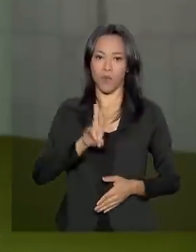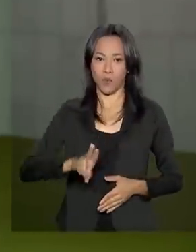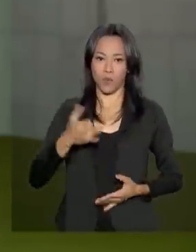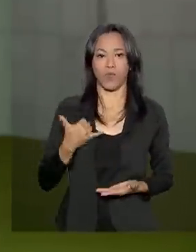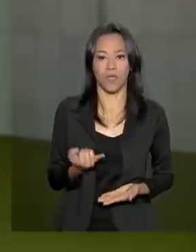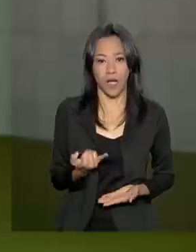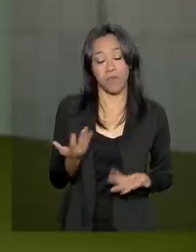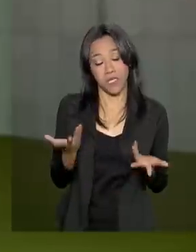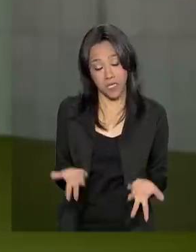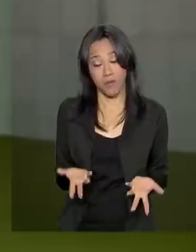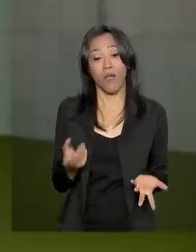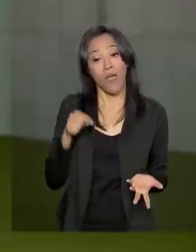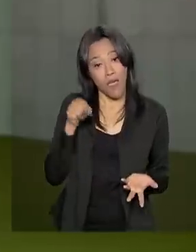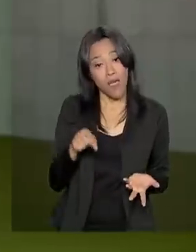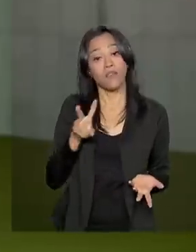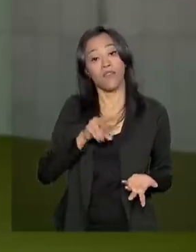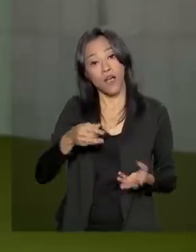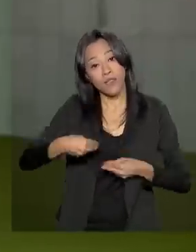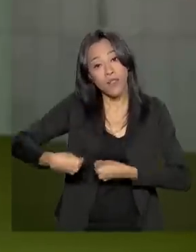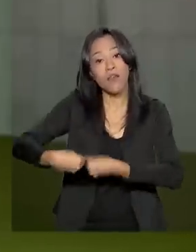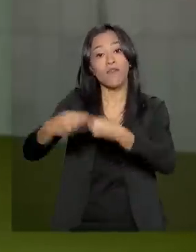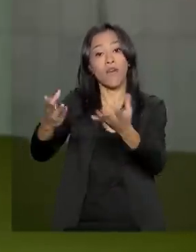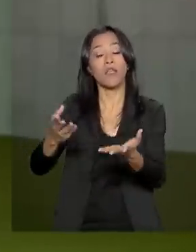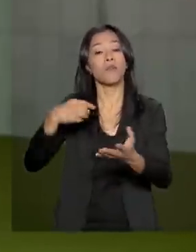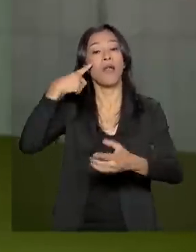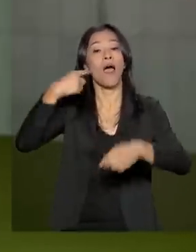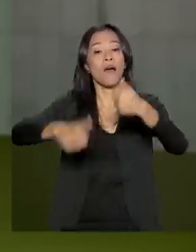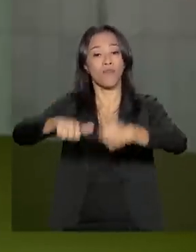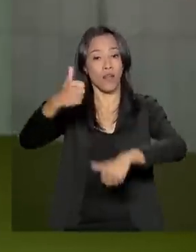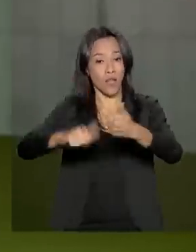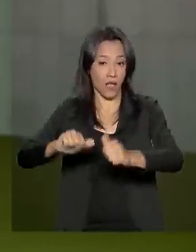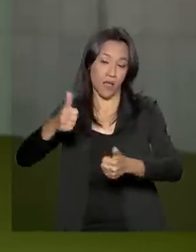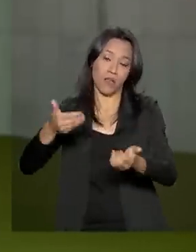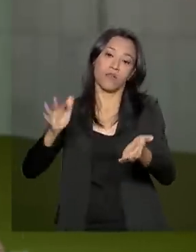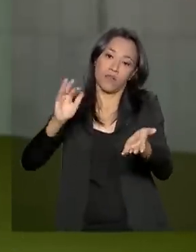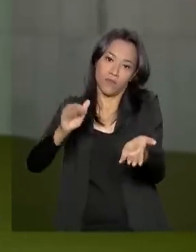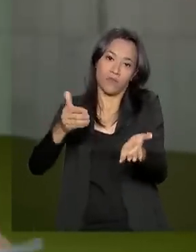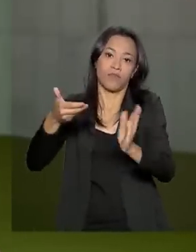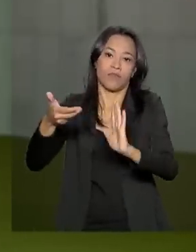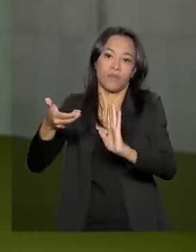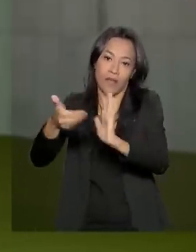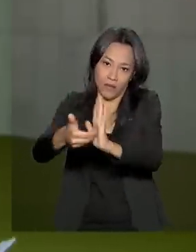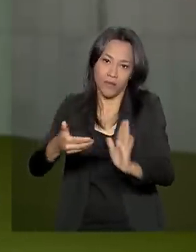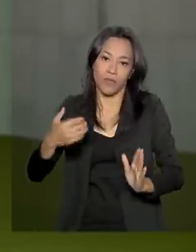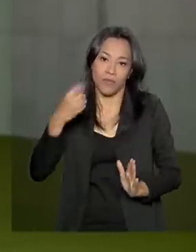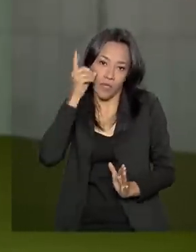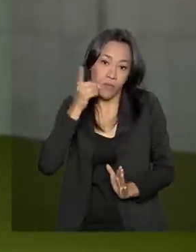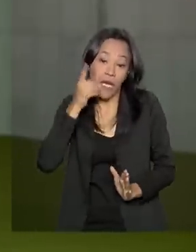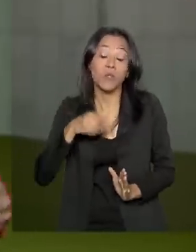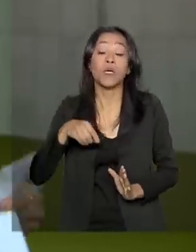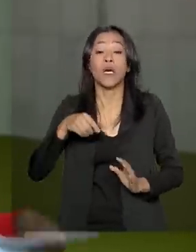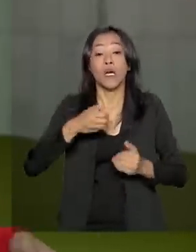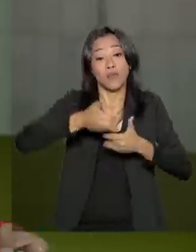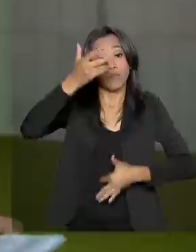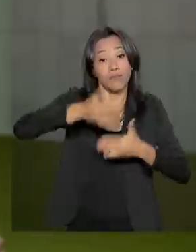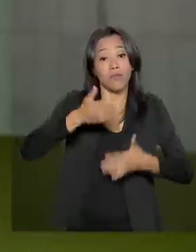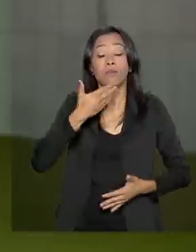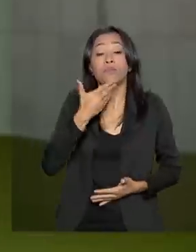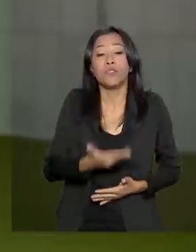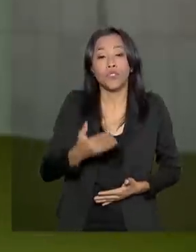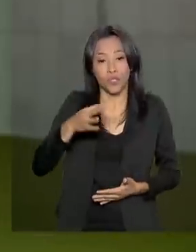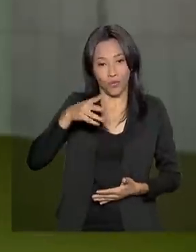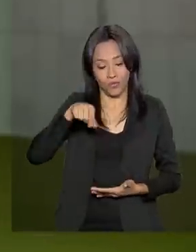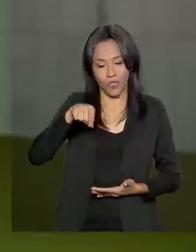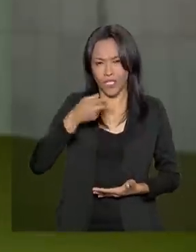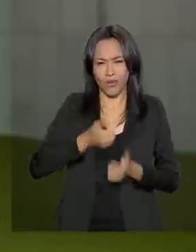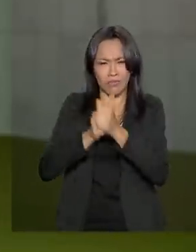matéria ainda vem aqui para análise dos deputados, o presidente Jair Bolsonaro pediu pelas redes sociais que a Câmara não siga o Senado e